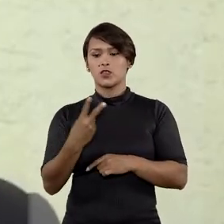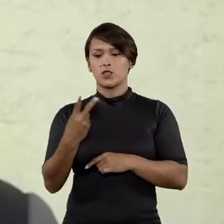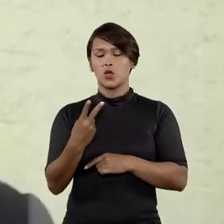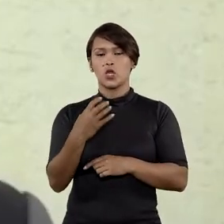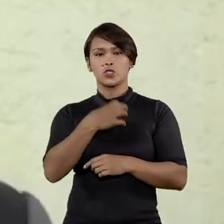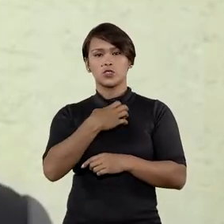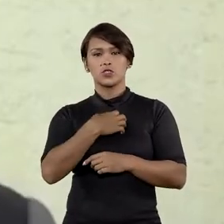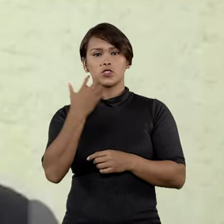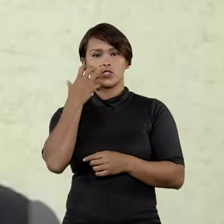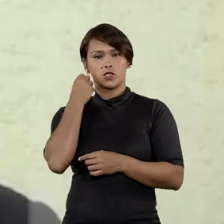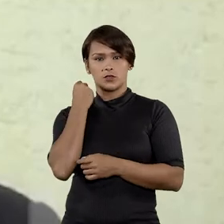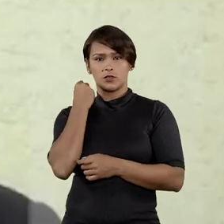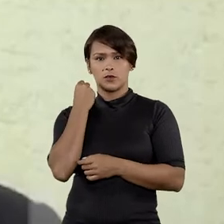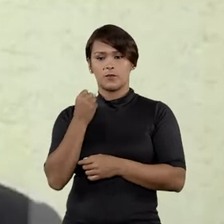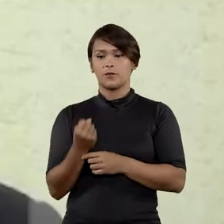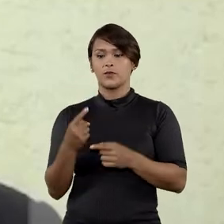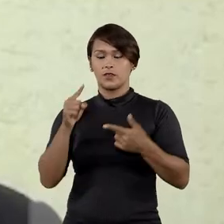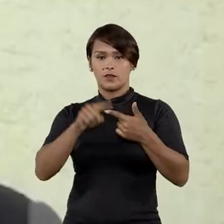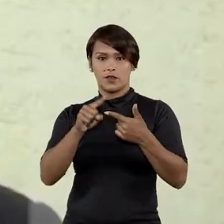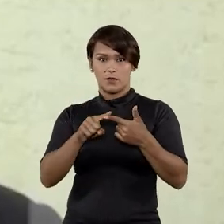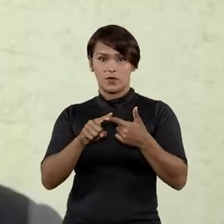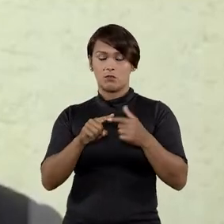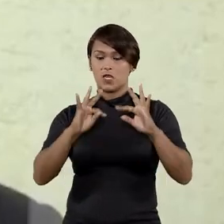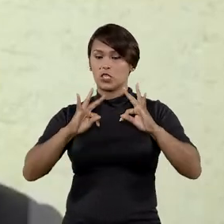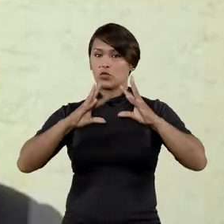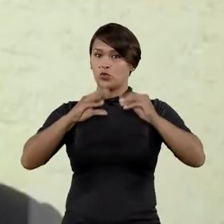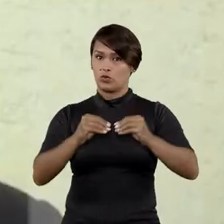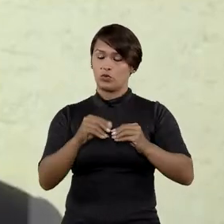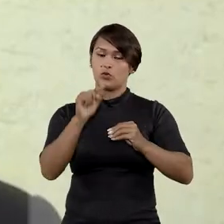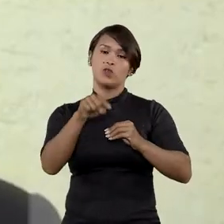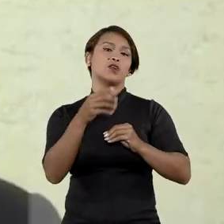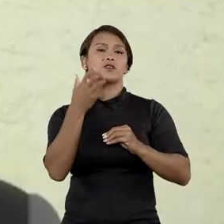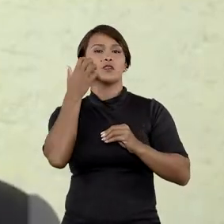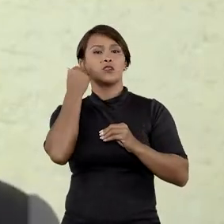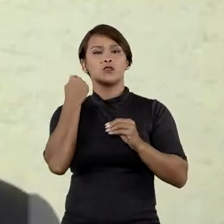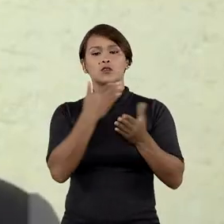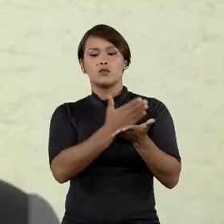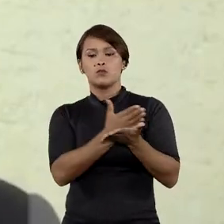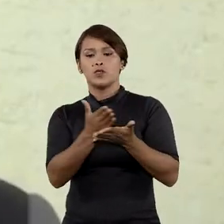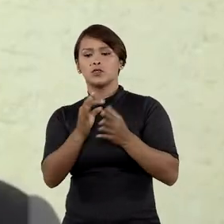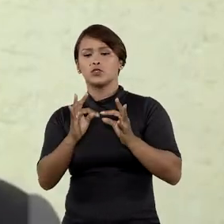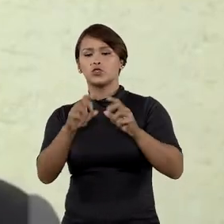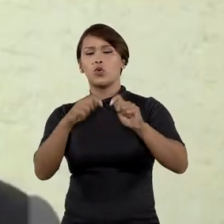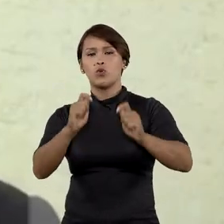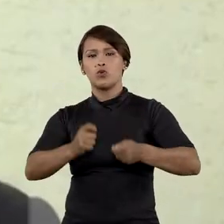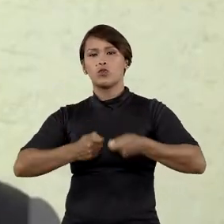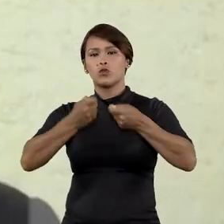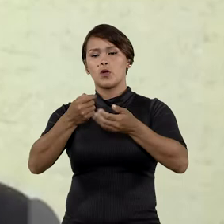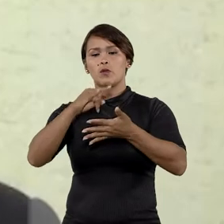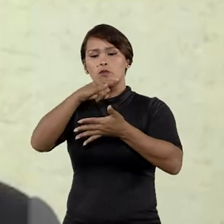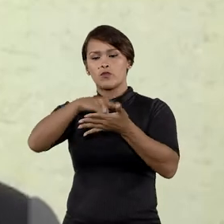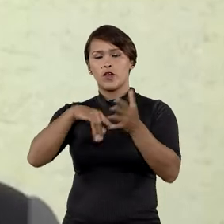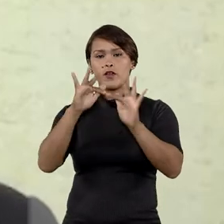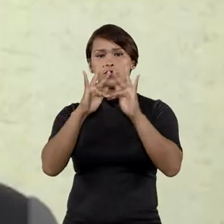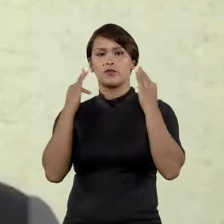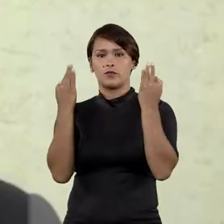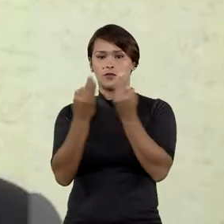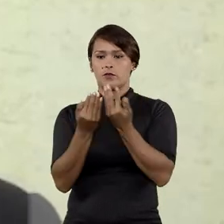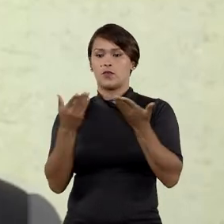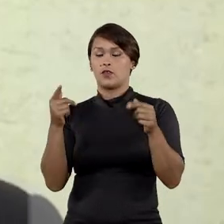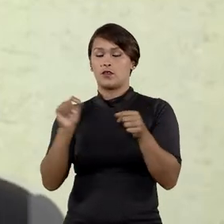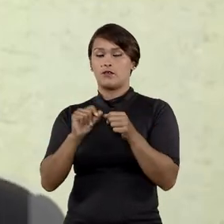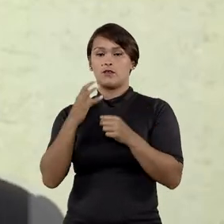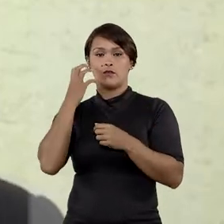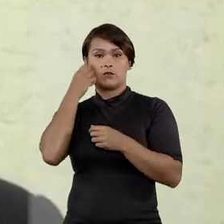vão ter dois tipos básicos de adoção. A adoção plena, essa adoção plena onde passa todos os poderes para a família